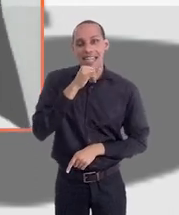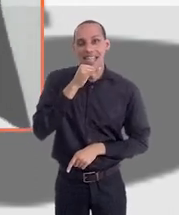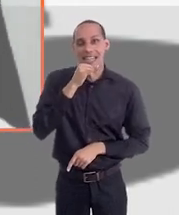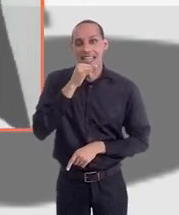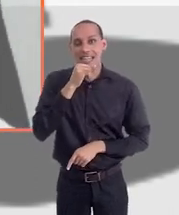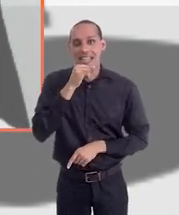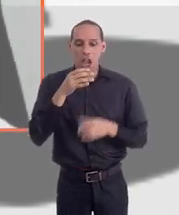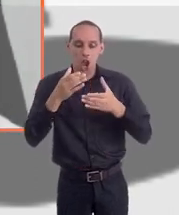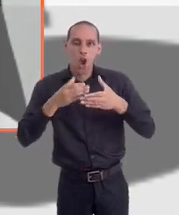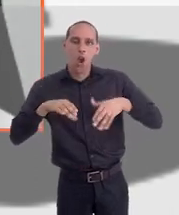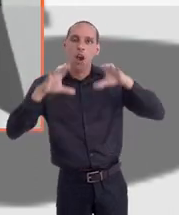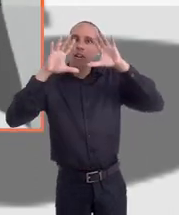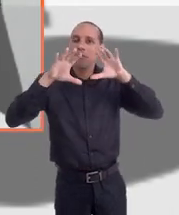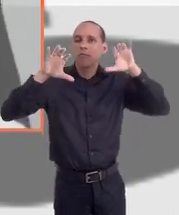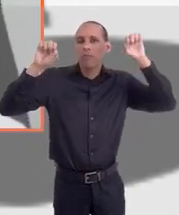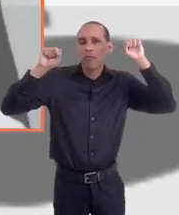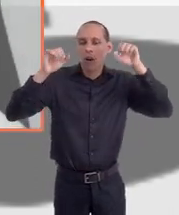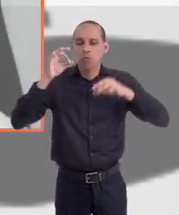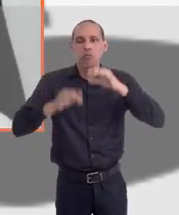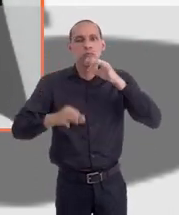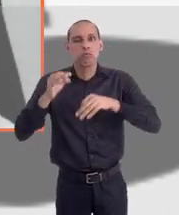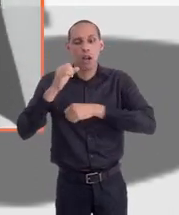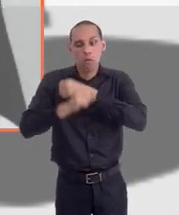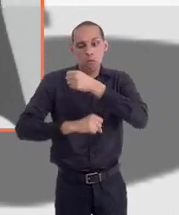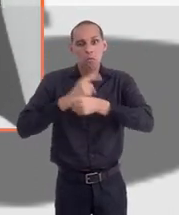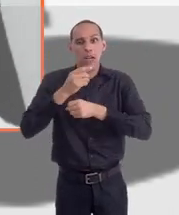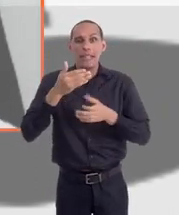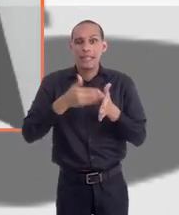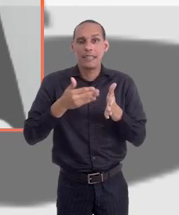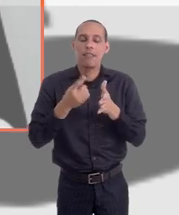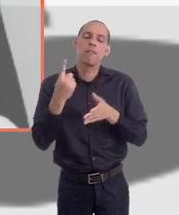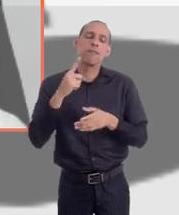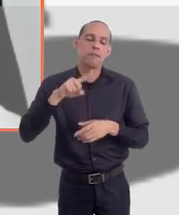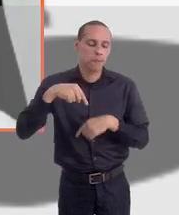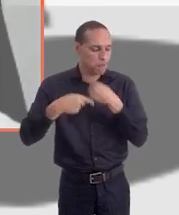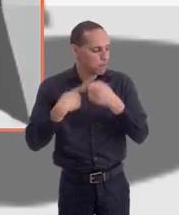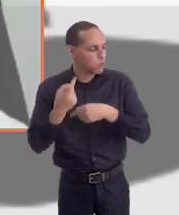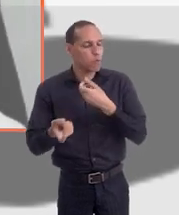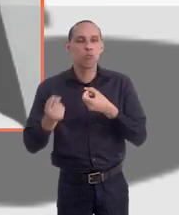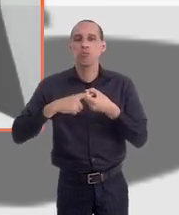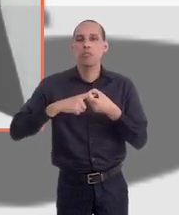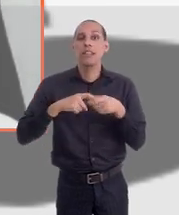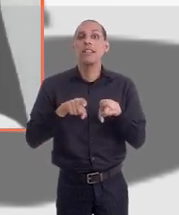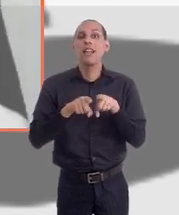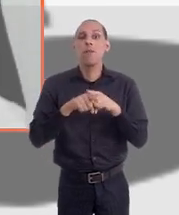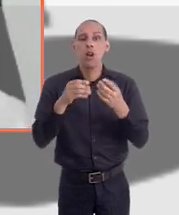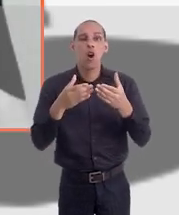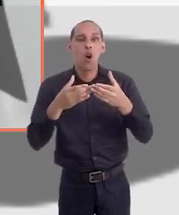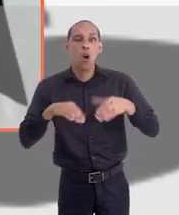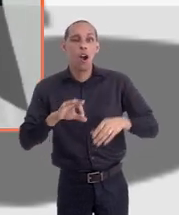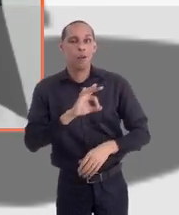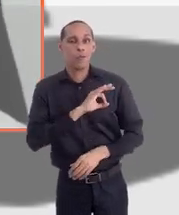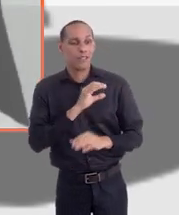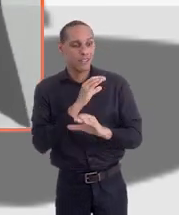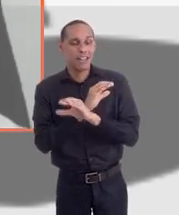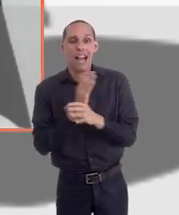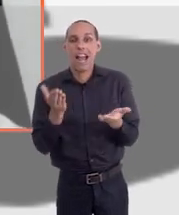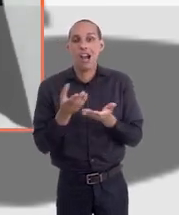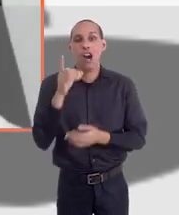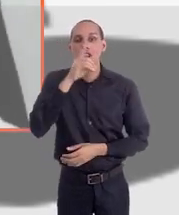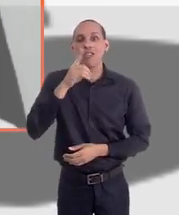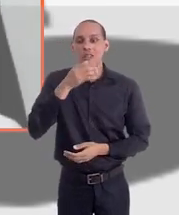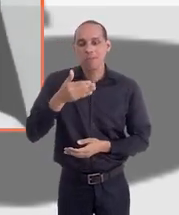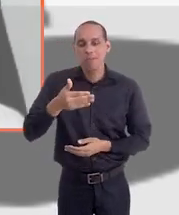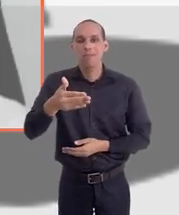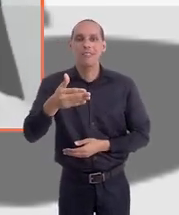Tribunal de Justiça do Rio de Janeiro, por exemplo, que foi suspenso mais de um ano e depois foi retomado. Nós tivemos o concurso da Polícia Civil, que é esse que tem prova agora